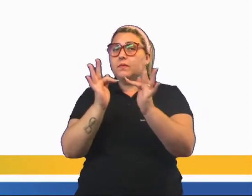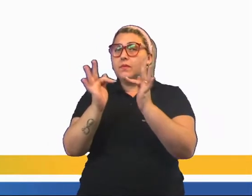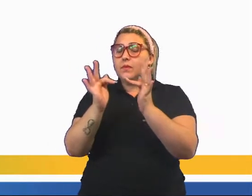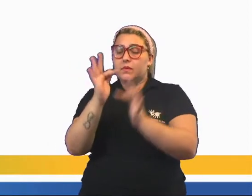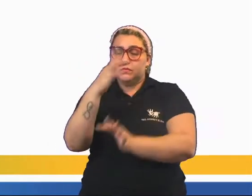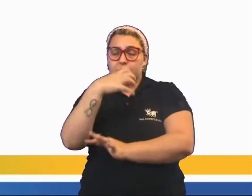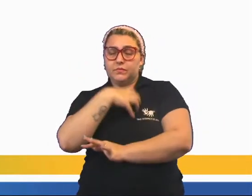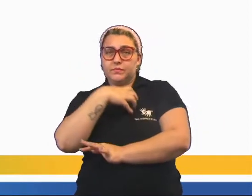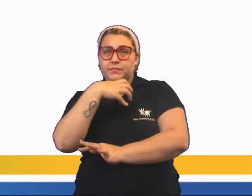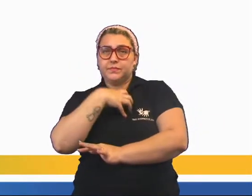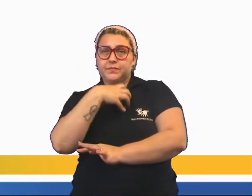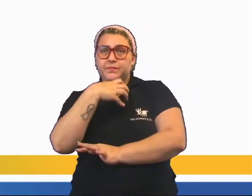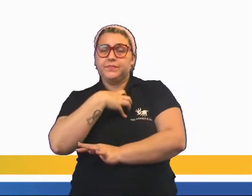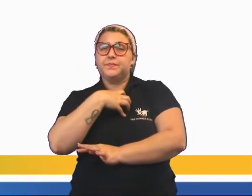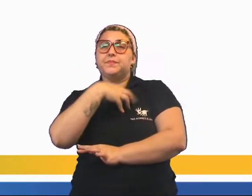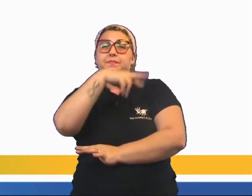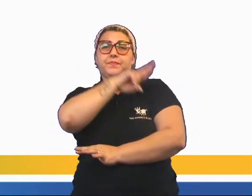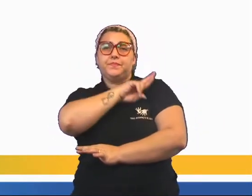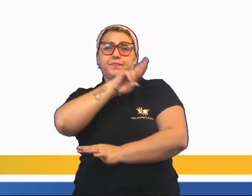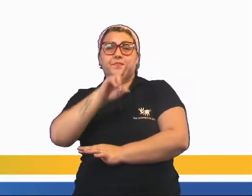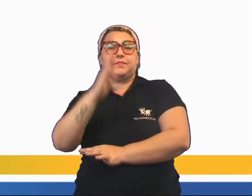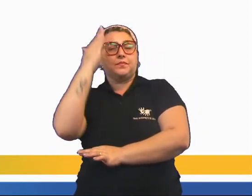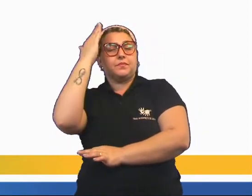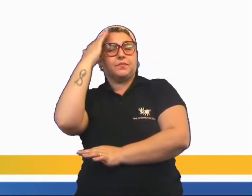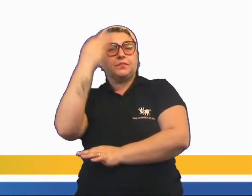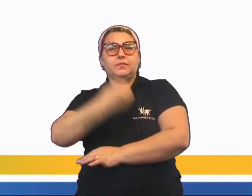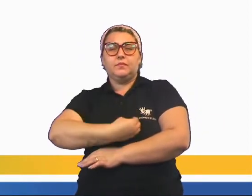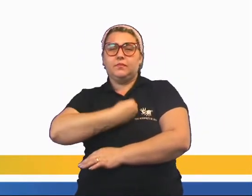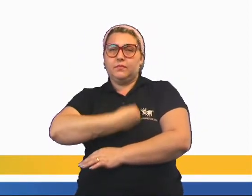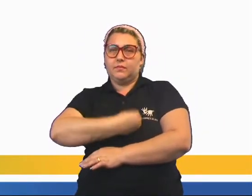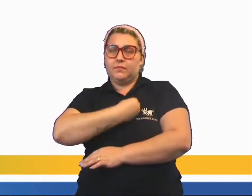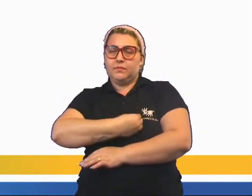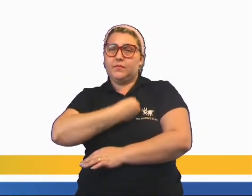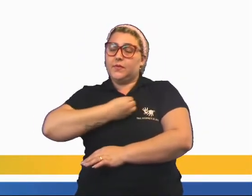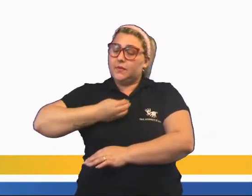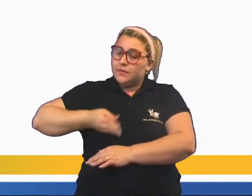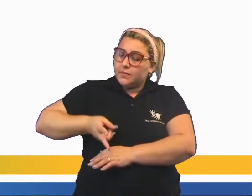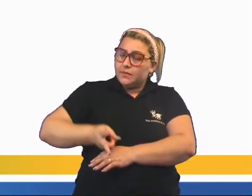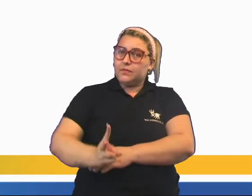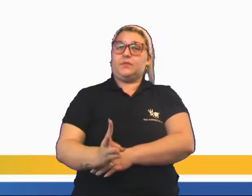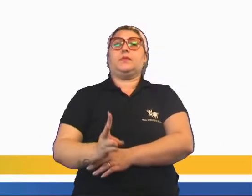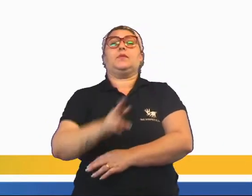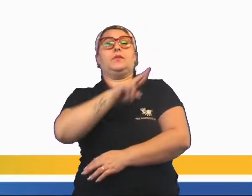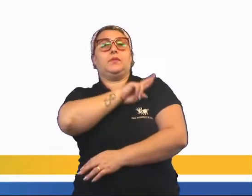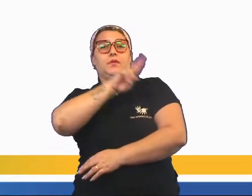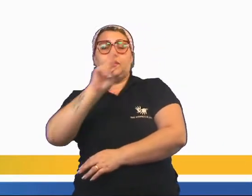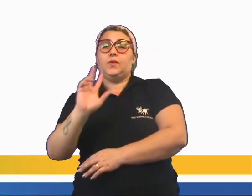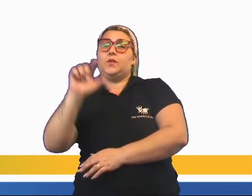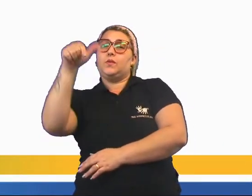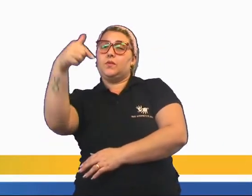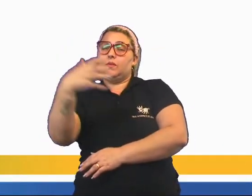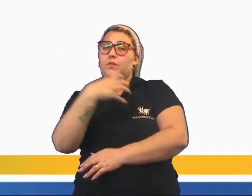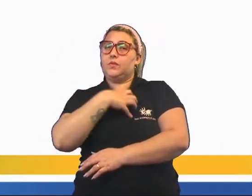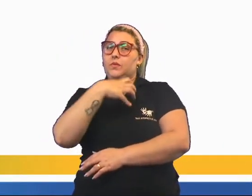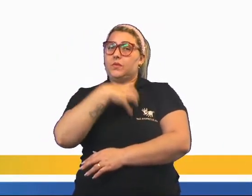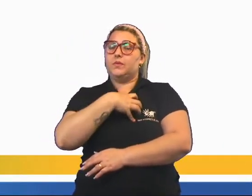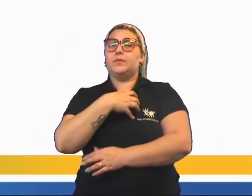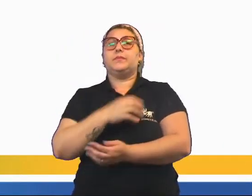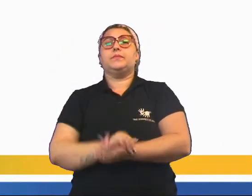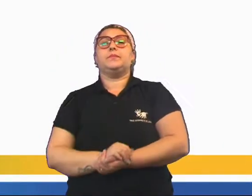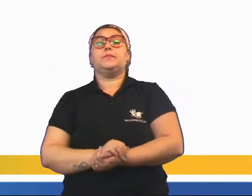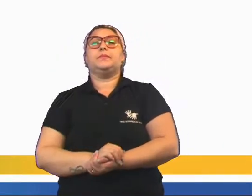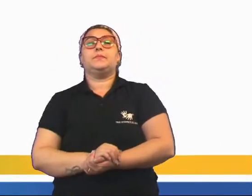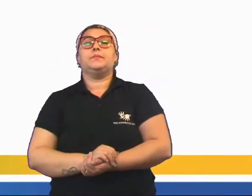é uma maneira da religião entender a vida. A religião vai dizer que a vida continua de uma outra maneira, de um outro modo,